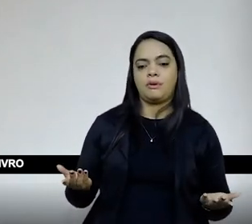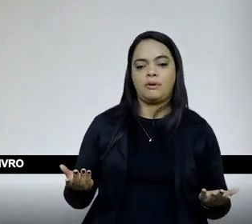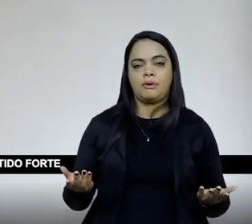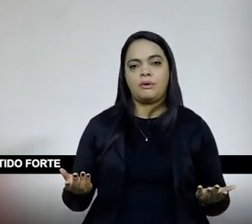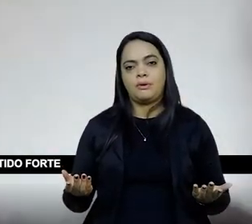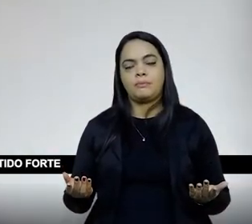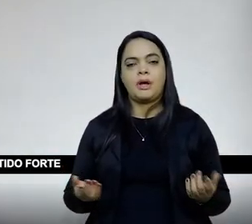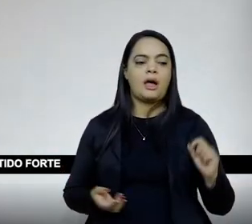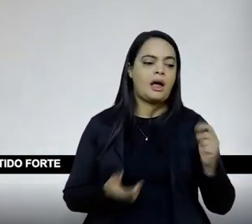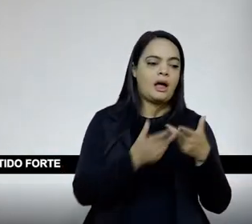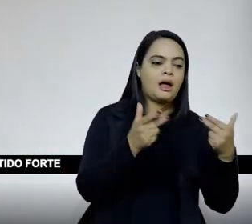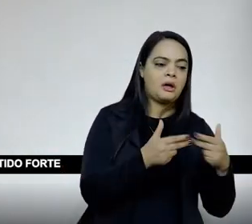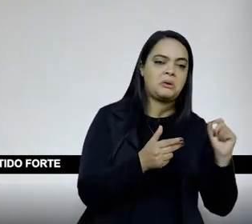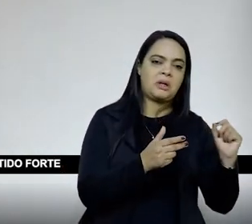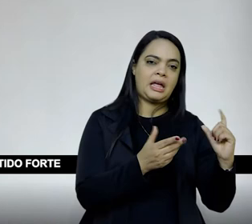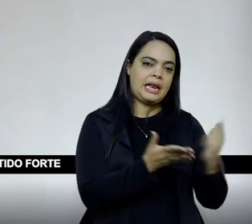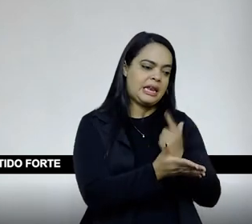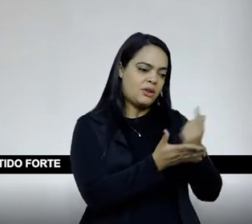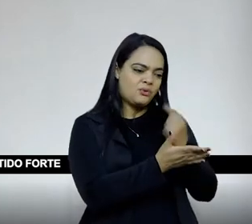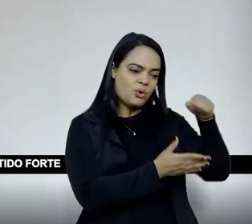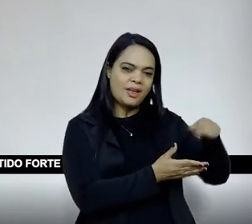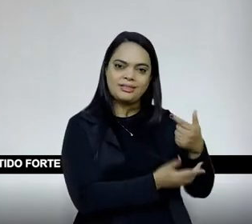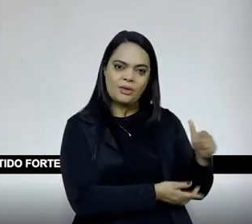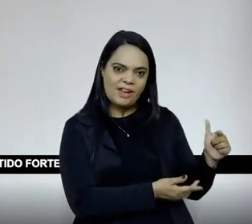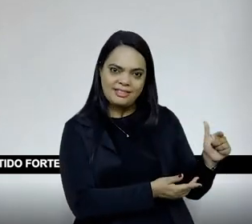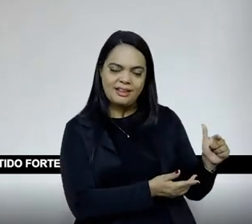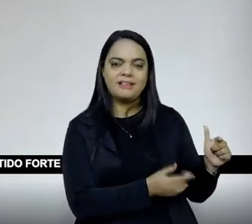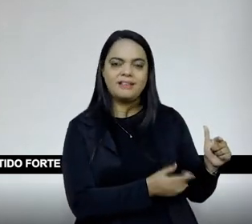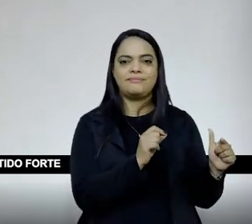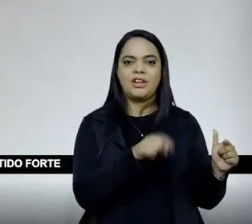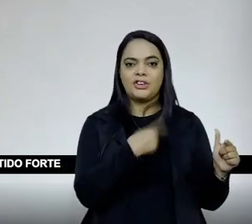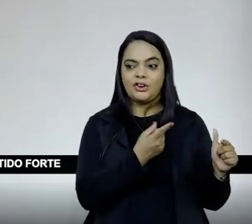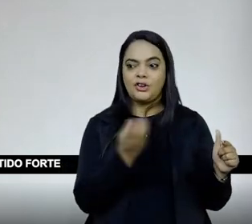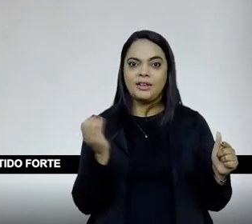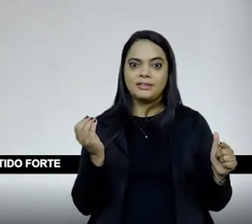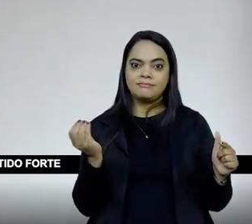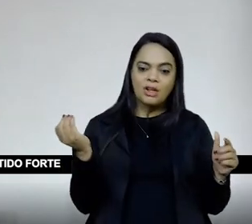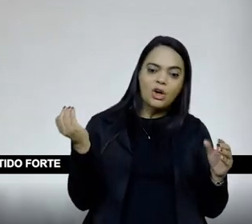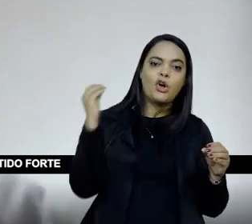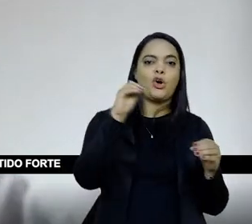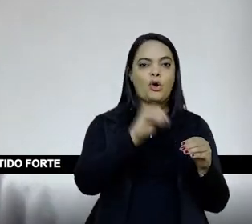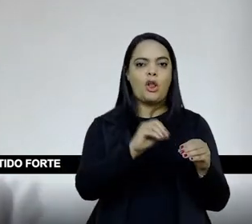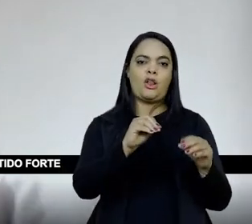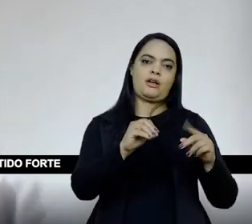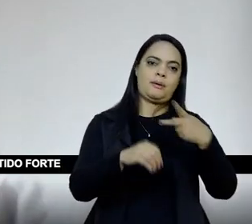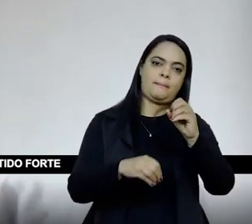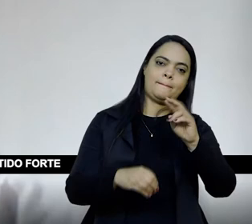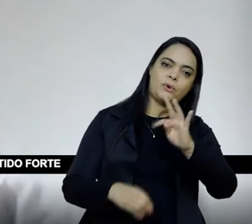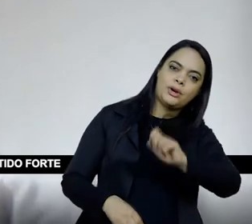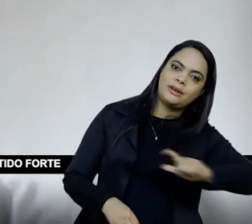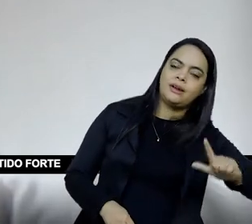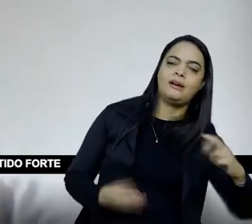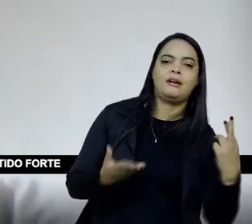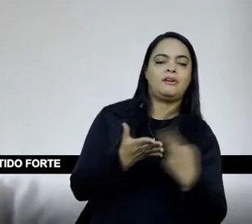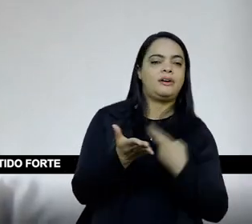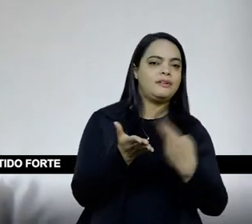que sai do livro didático a gente pode incorporar como uma estética importante de um portal, de uma revista,